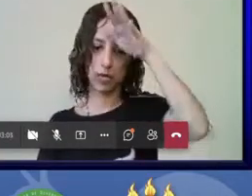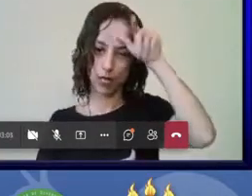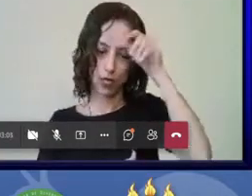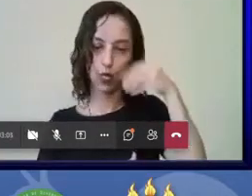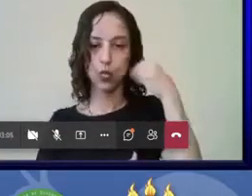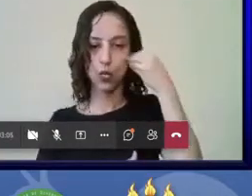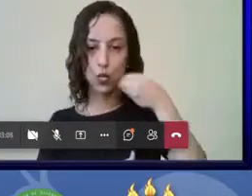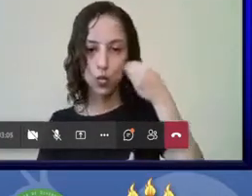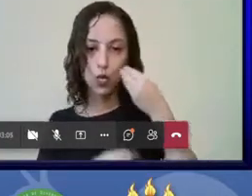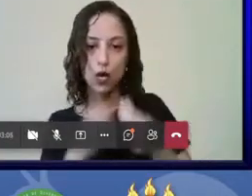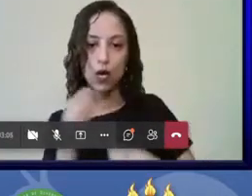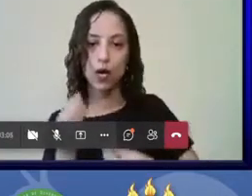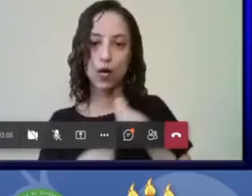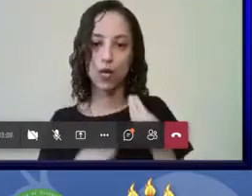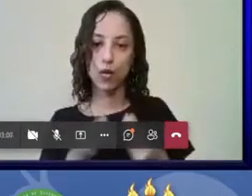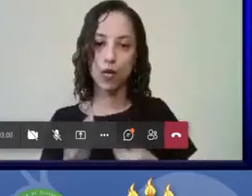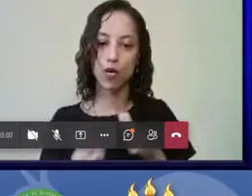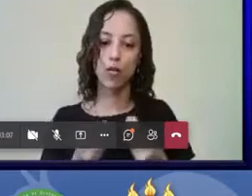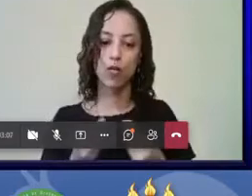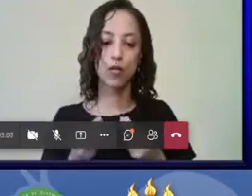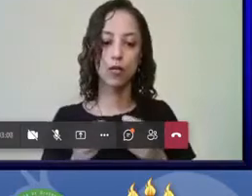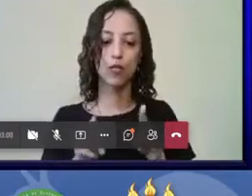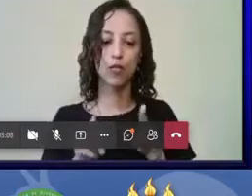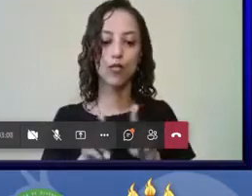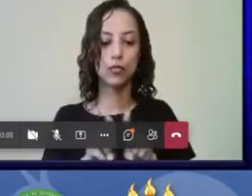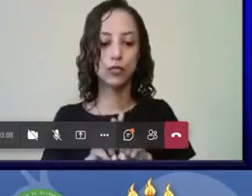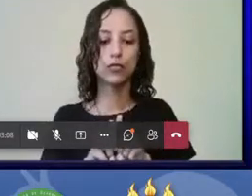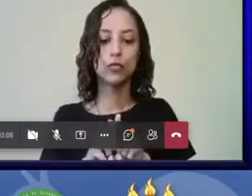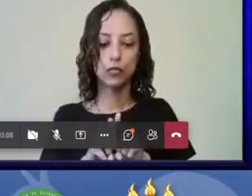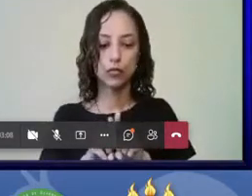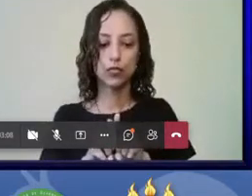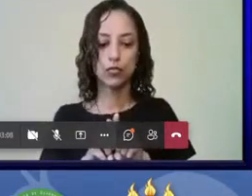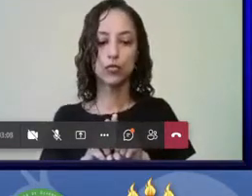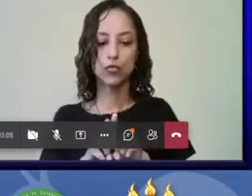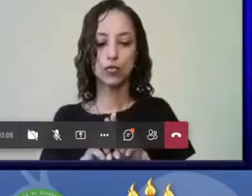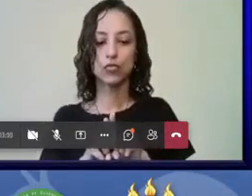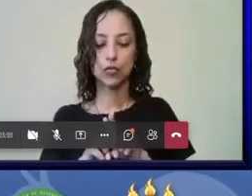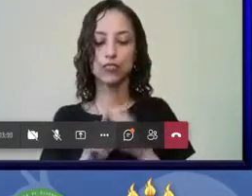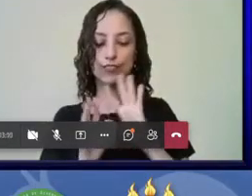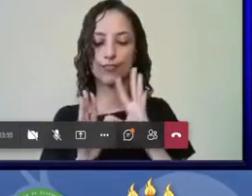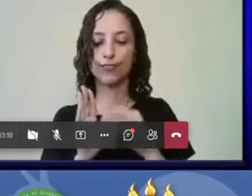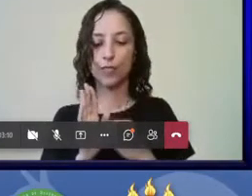do envolvimento de zoologia. Pode clicar.